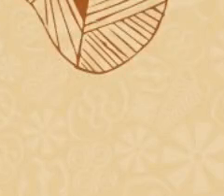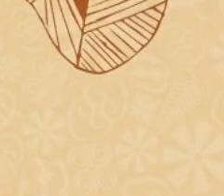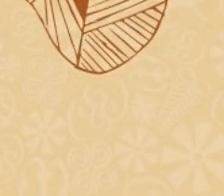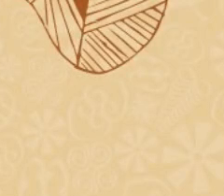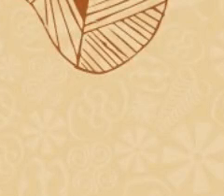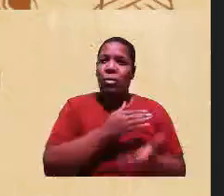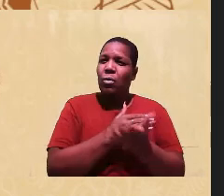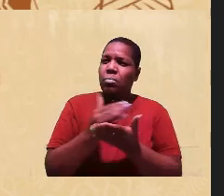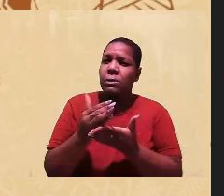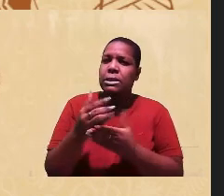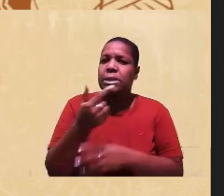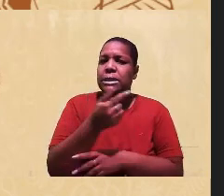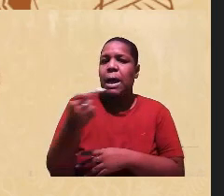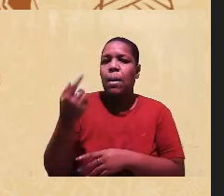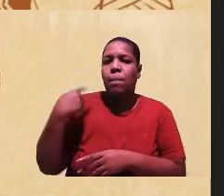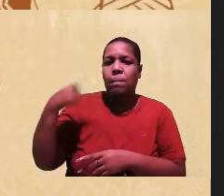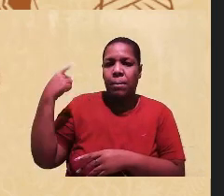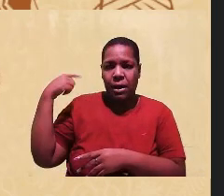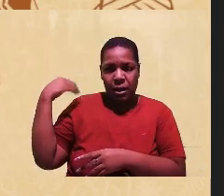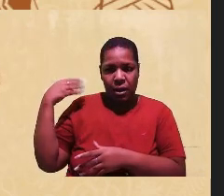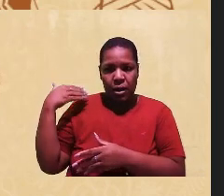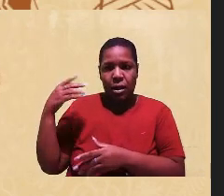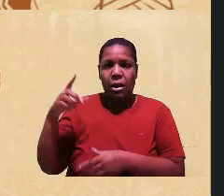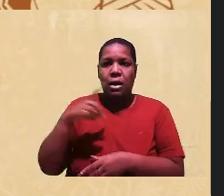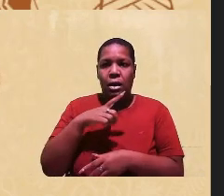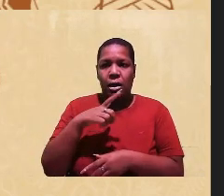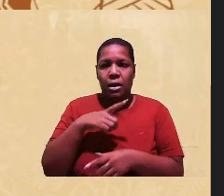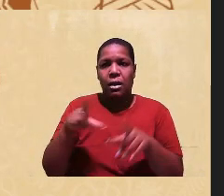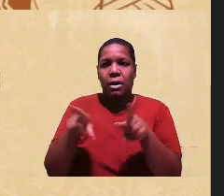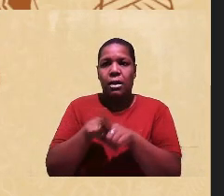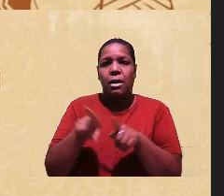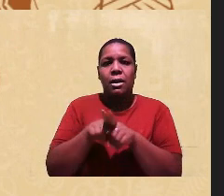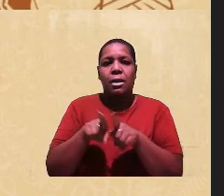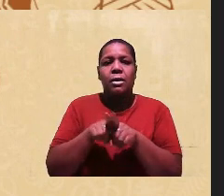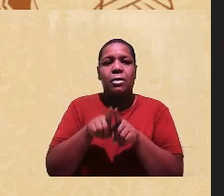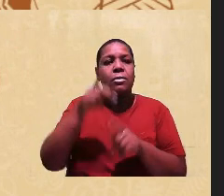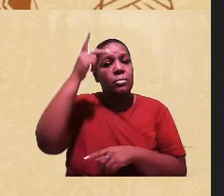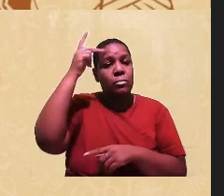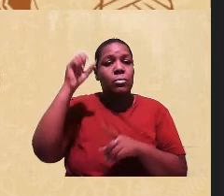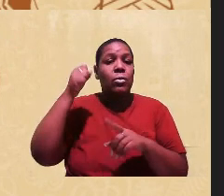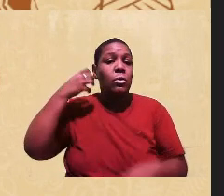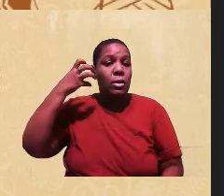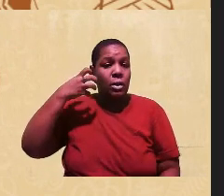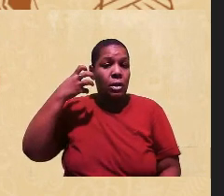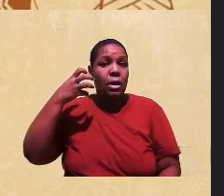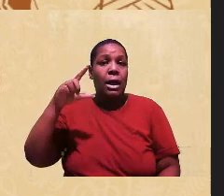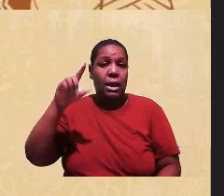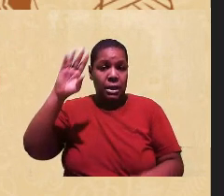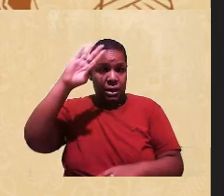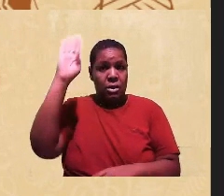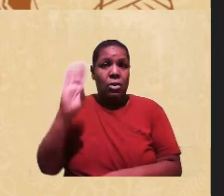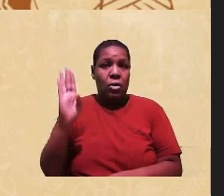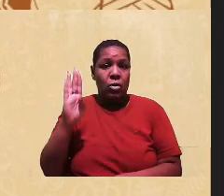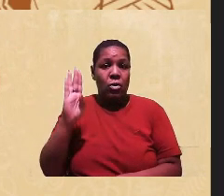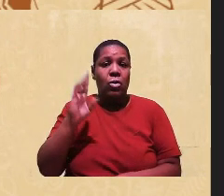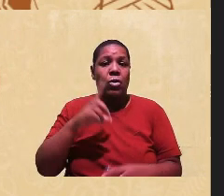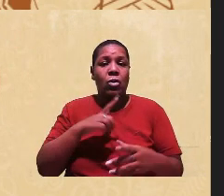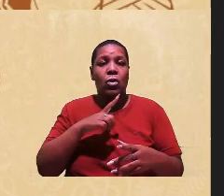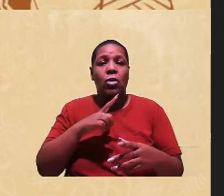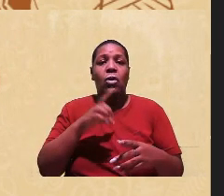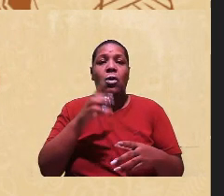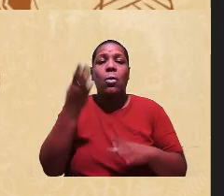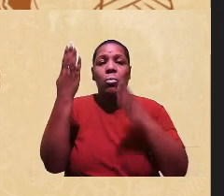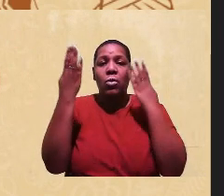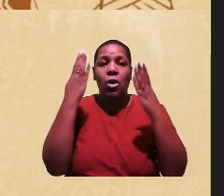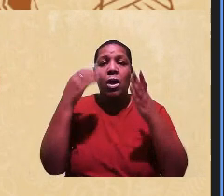Semana passada, tivemos o primeiro encontro do primeiro Seminário Nacional de Psicologia e Enfrentamento ao Racismo. E foi